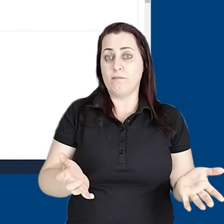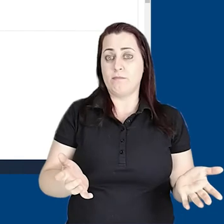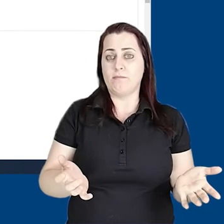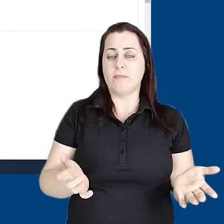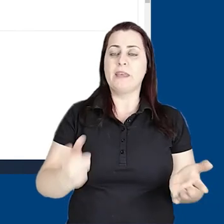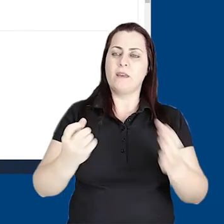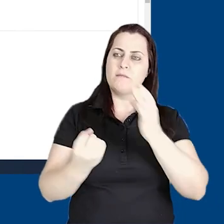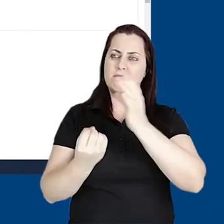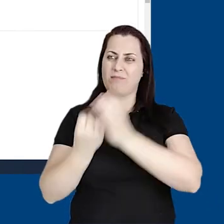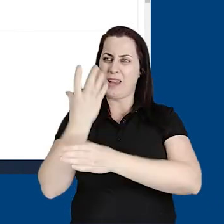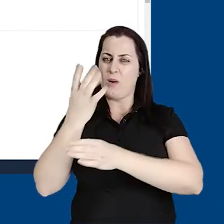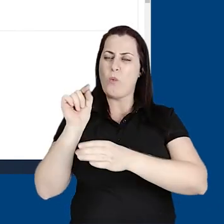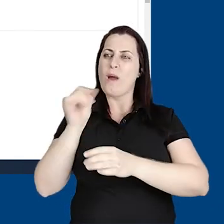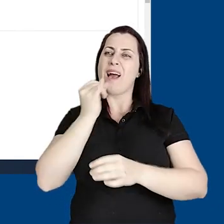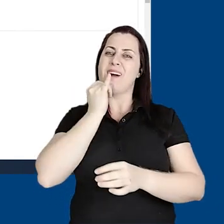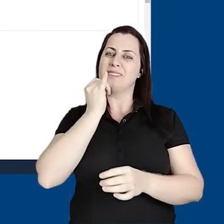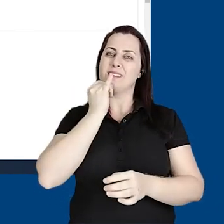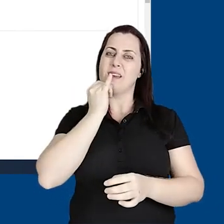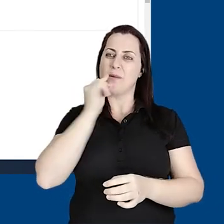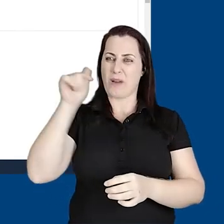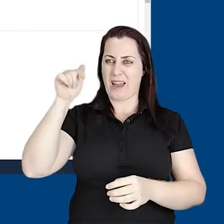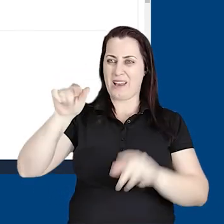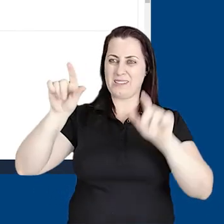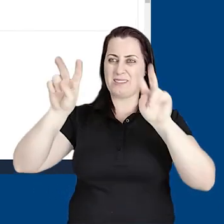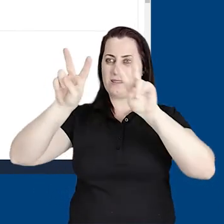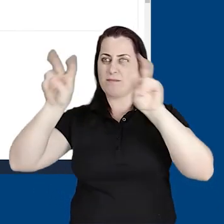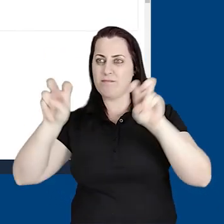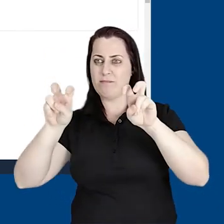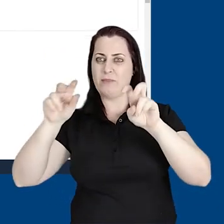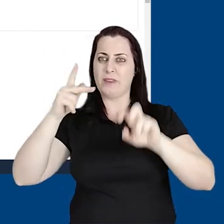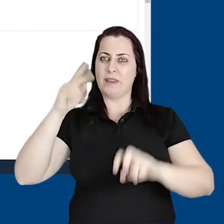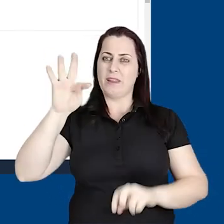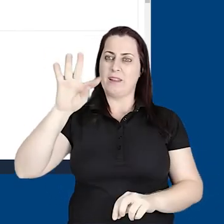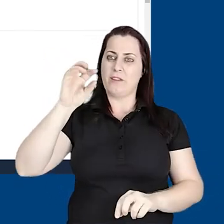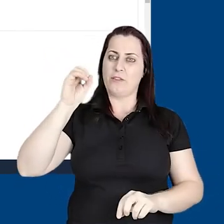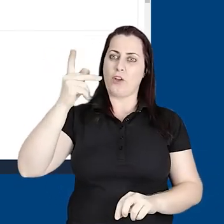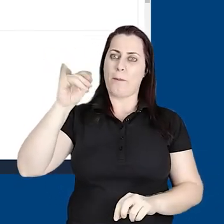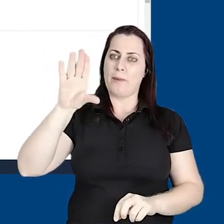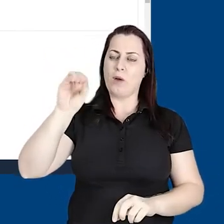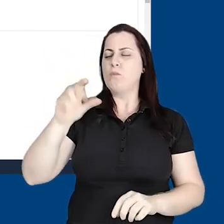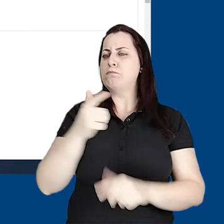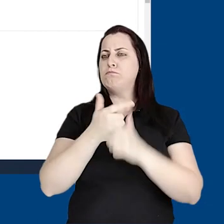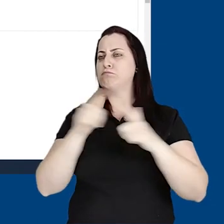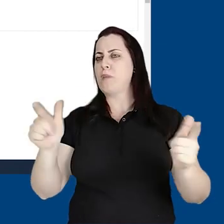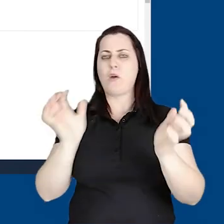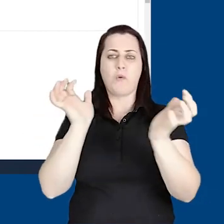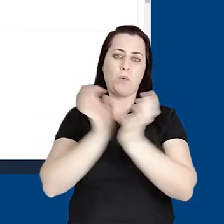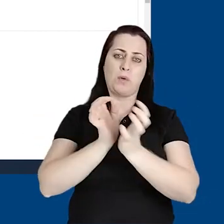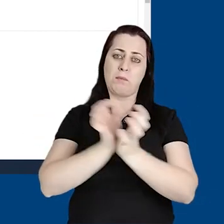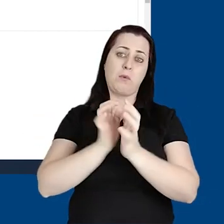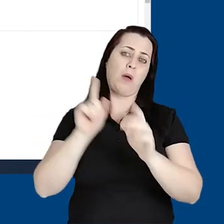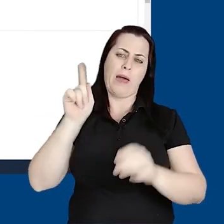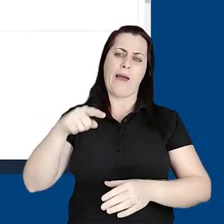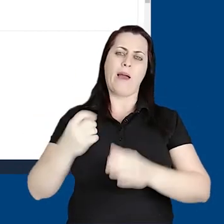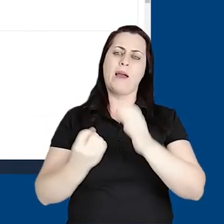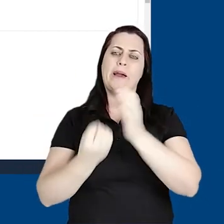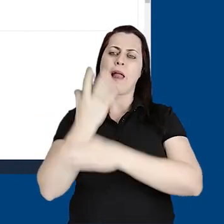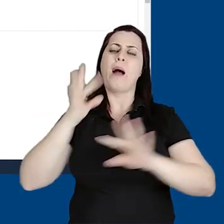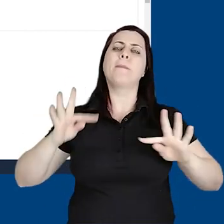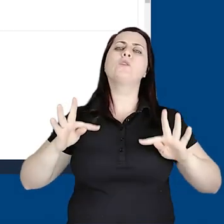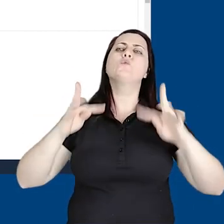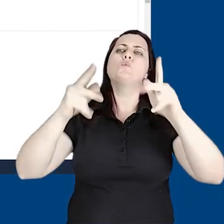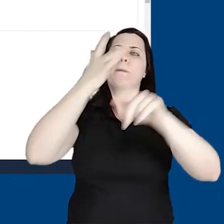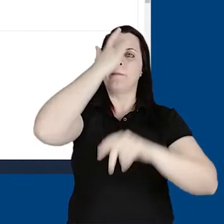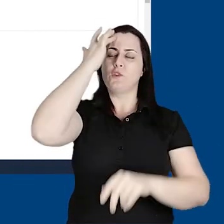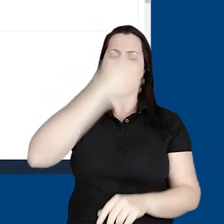O isso quer dizer? Criamos como exemplo este tópico que não possui um grupo,